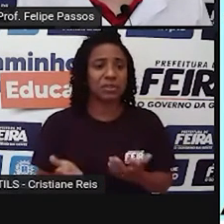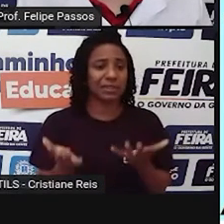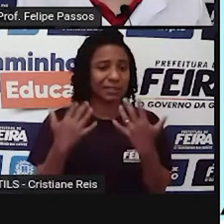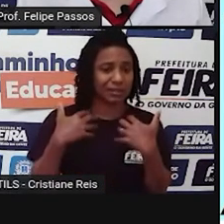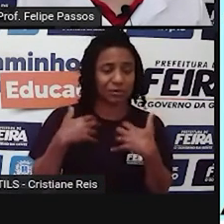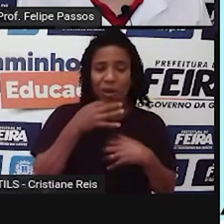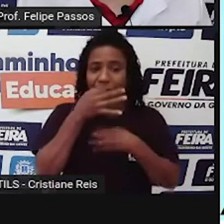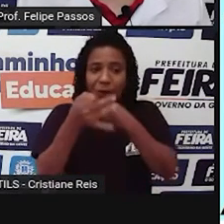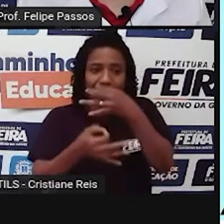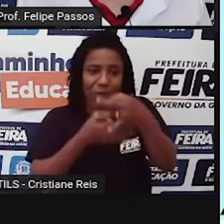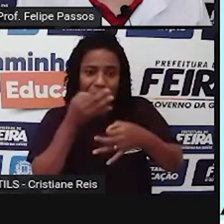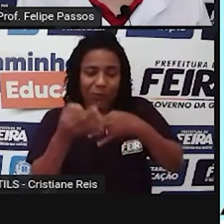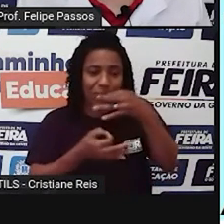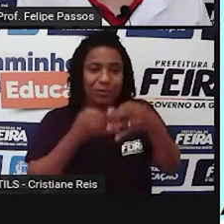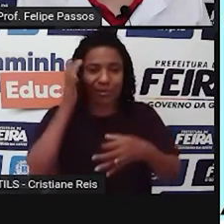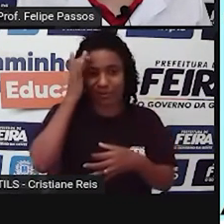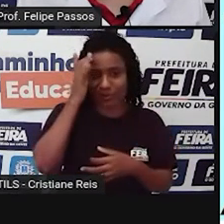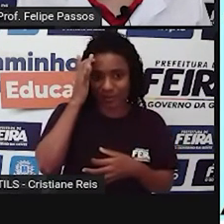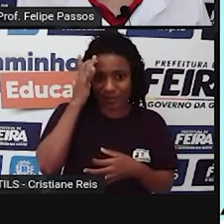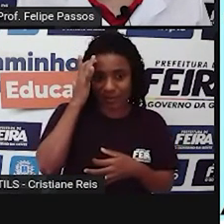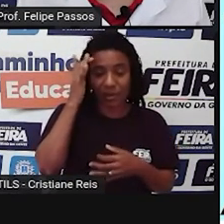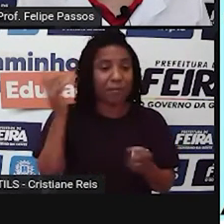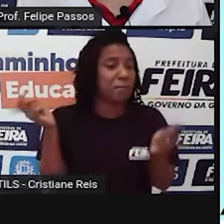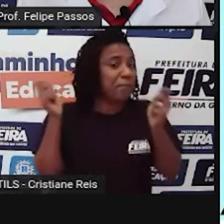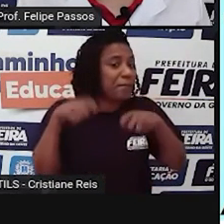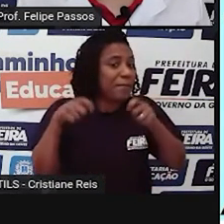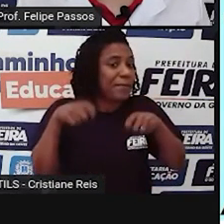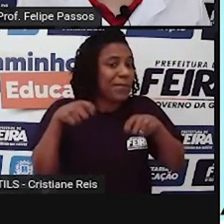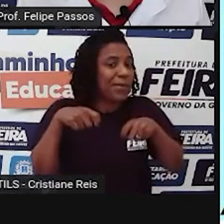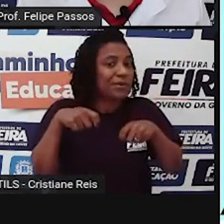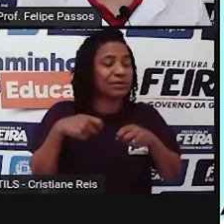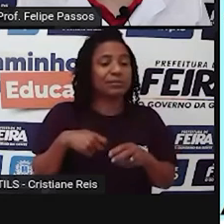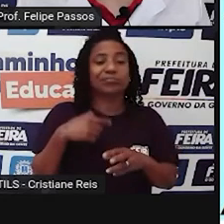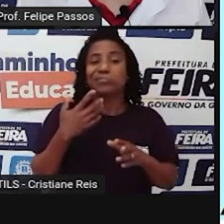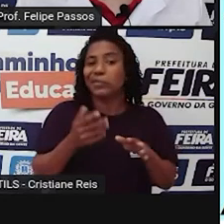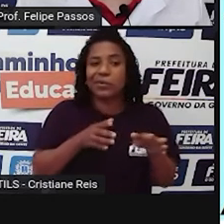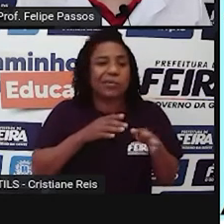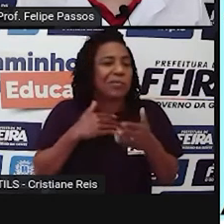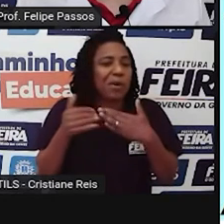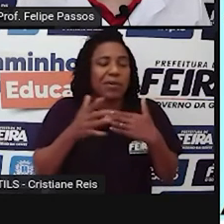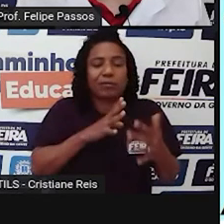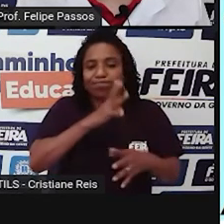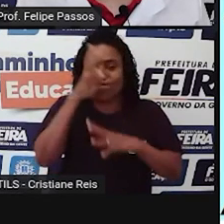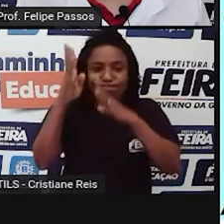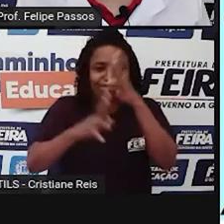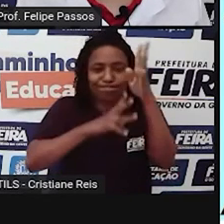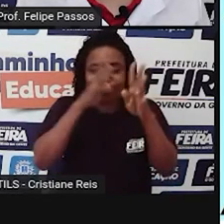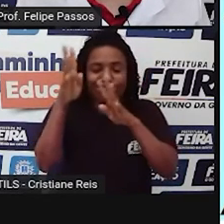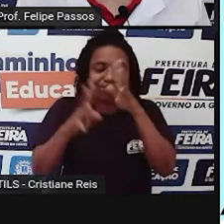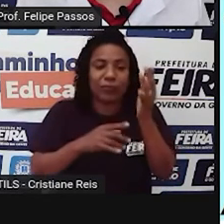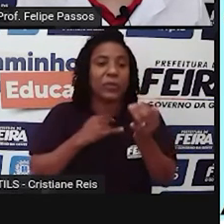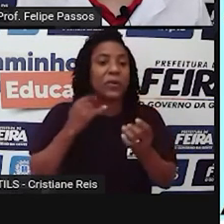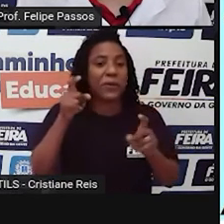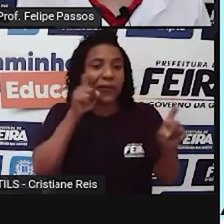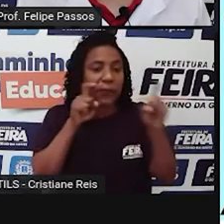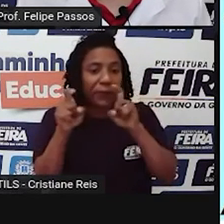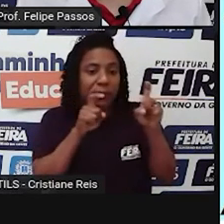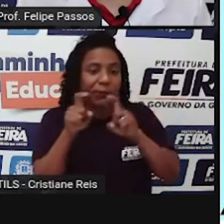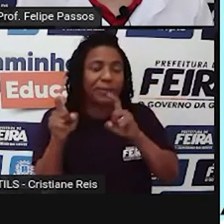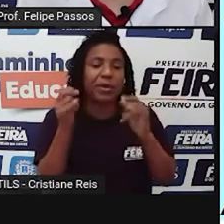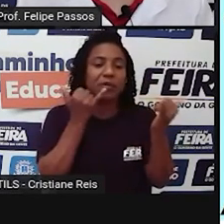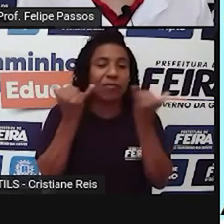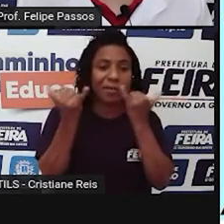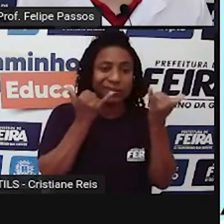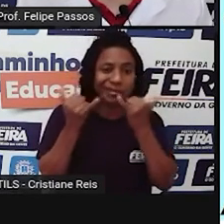de procurar receber e difundir sem consideração de fronteiras informações e ideias por qualquer meio de